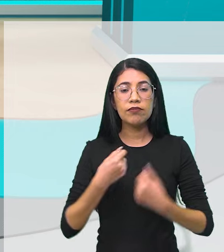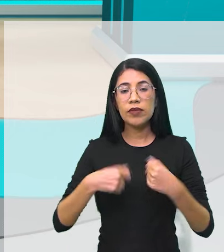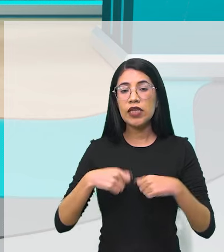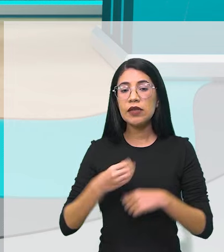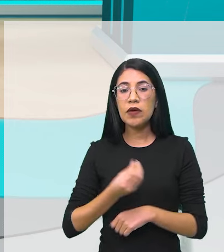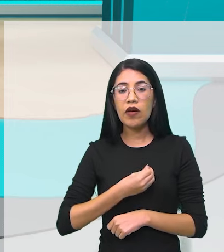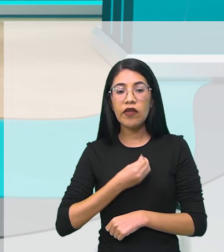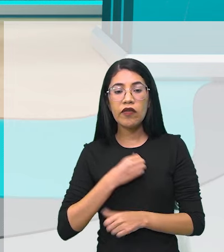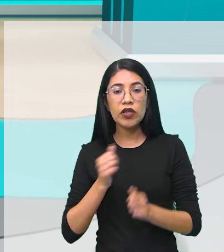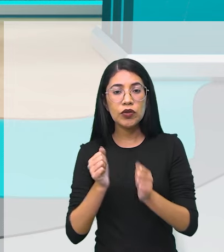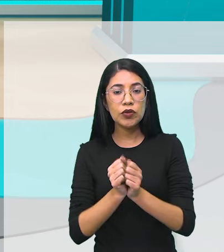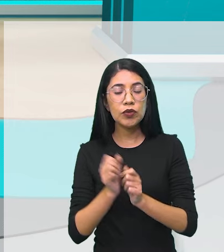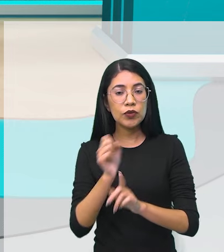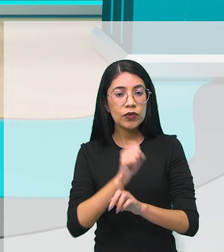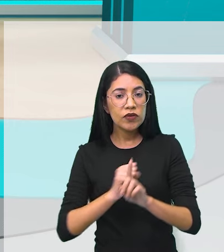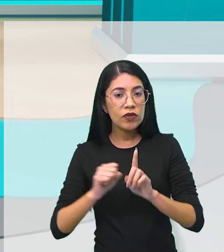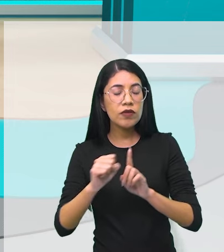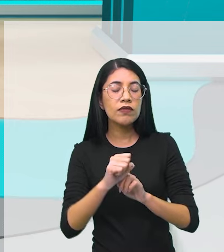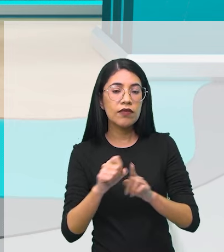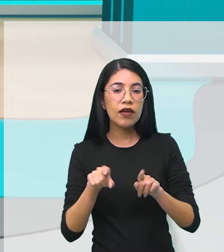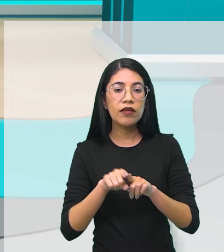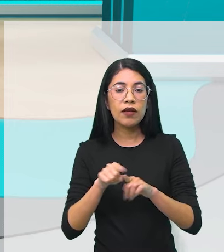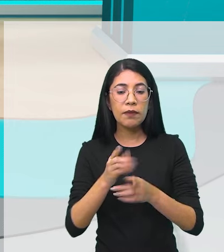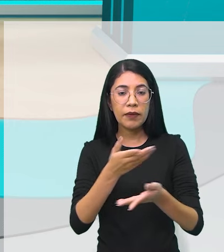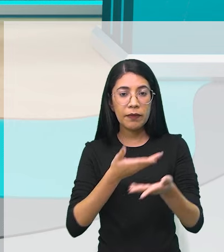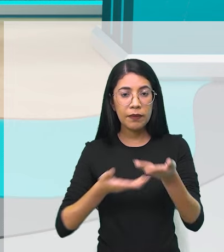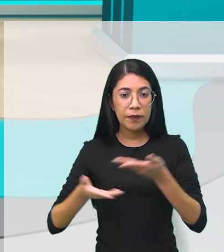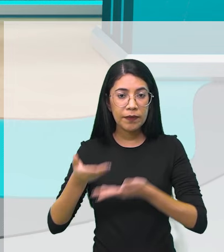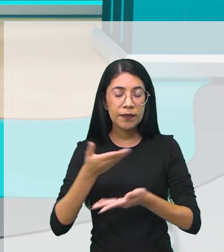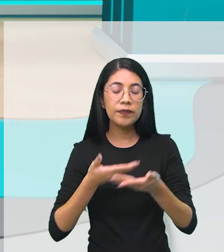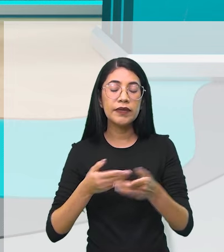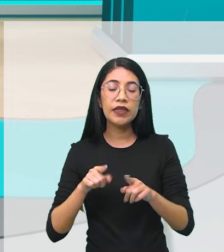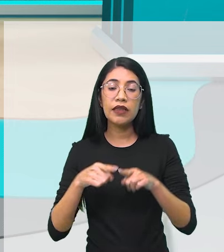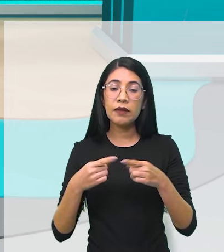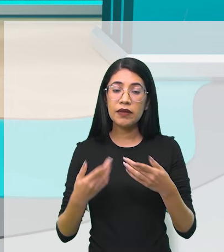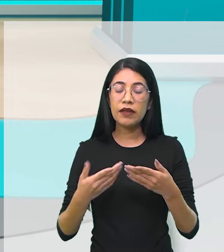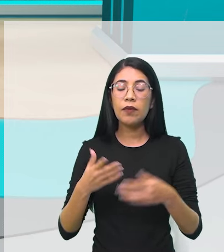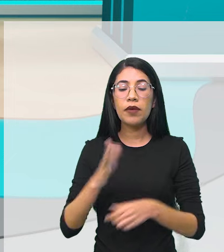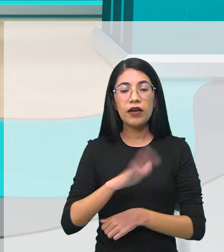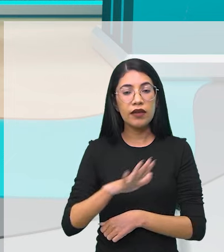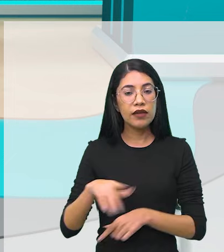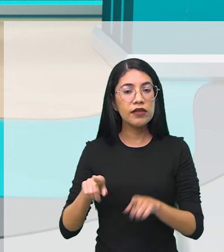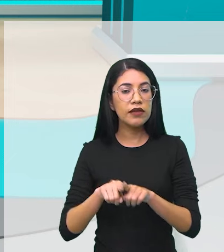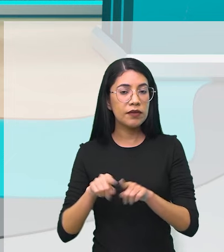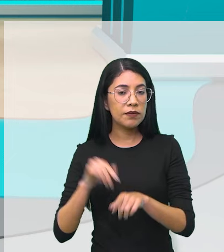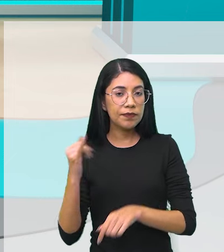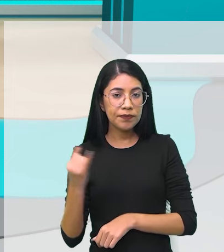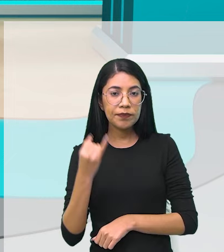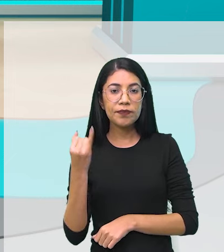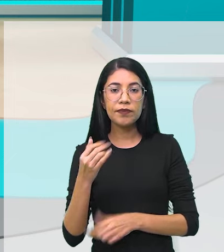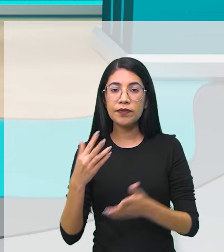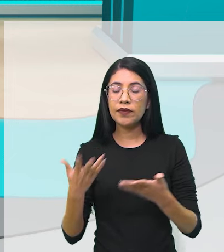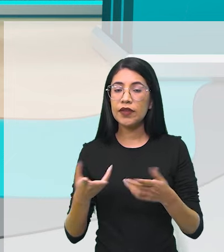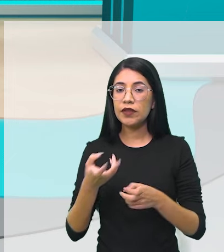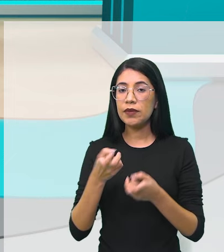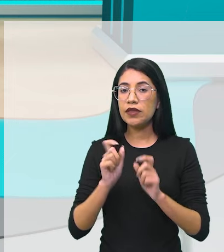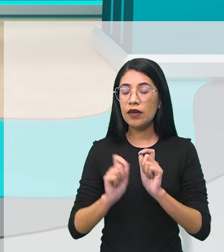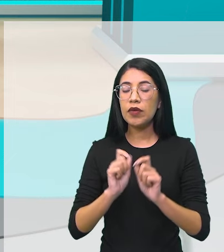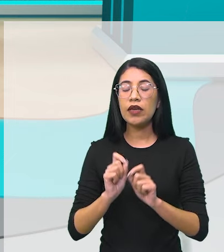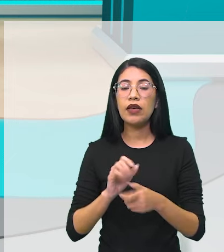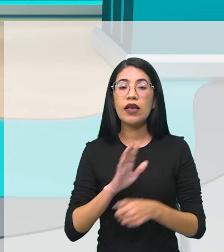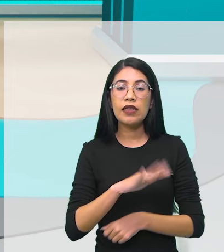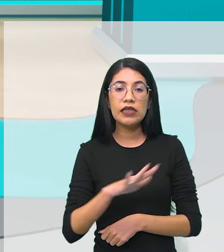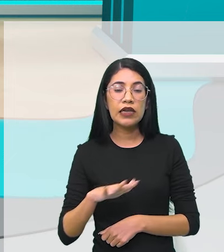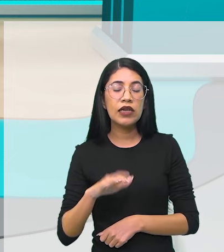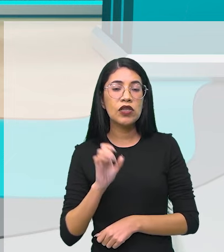viver ali, em sociedade, em conjunto. Então, para a criança, isso é importante. E a gente está percebendo que o fato das